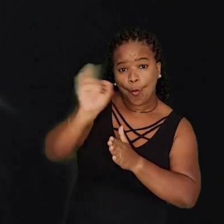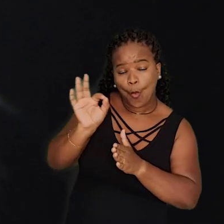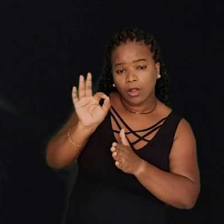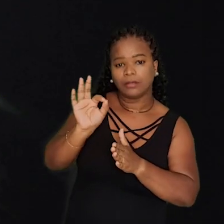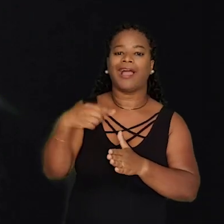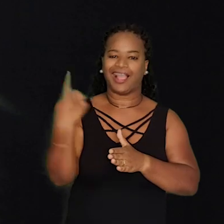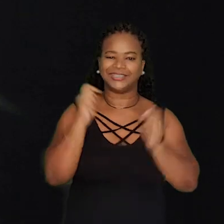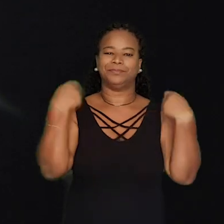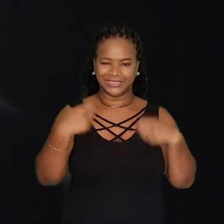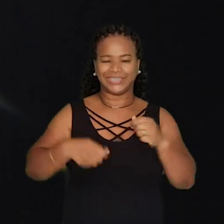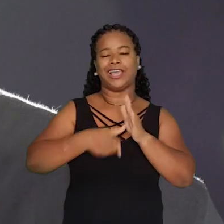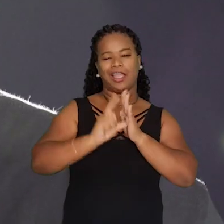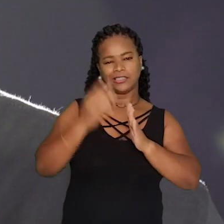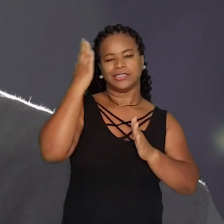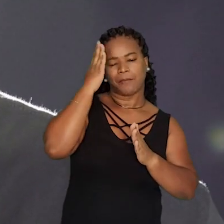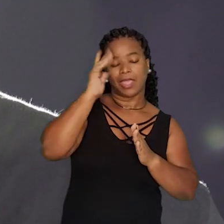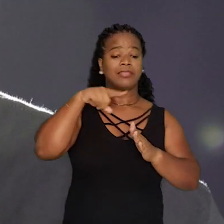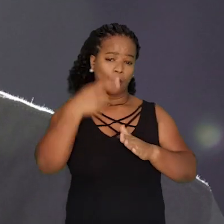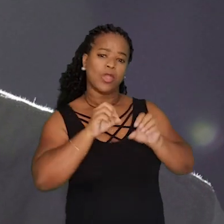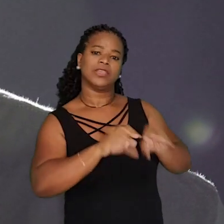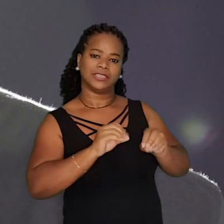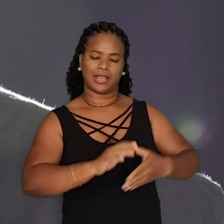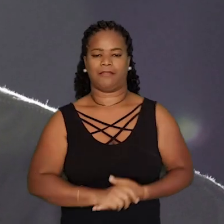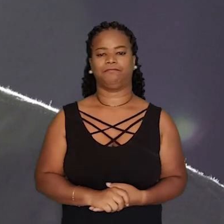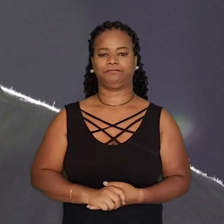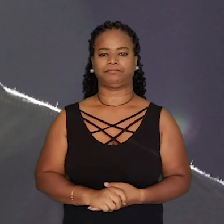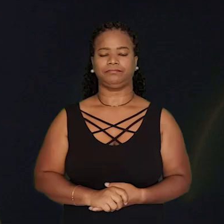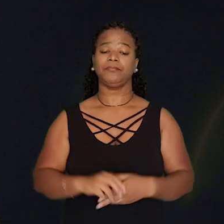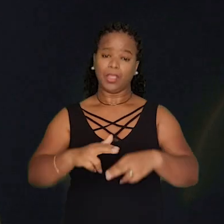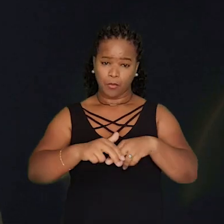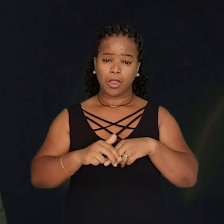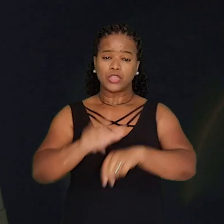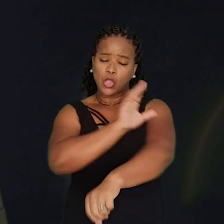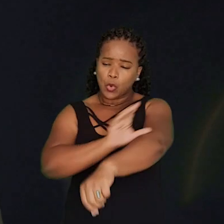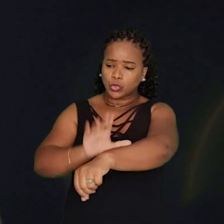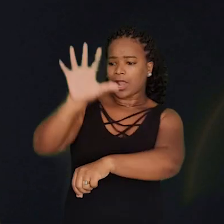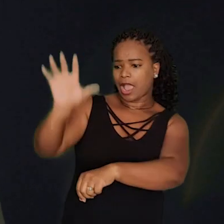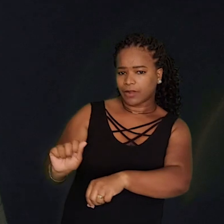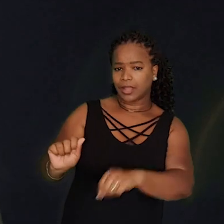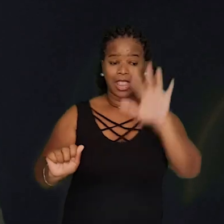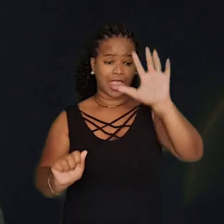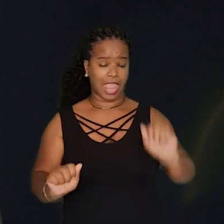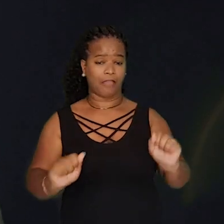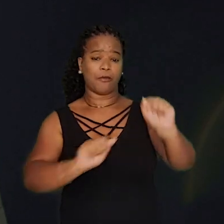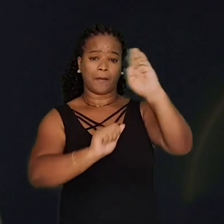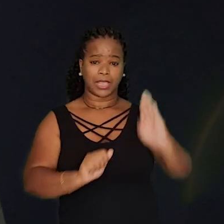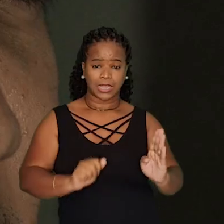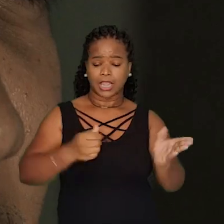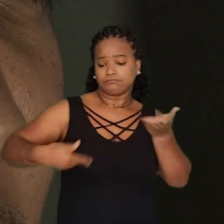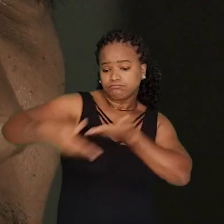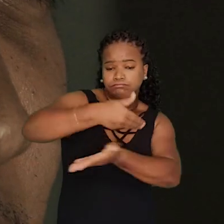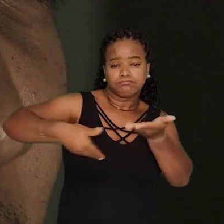A gente só dá aquilo que a gente tem. Essa interação com uma cultura africana e afro-brasileira que normalmente não nos é